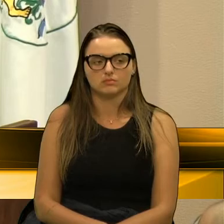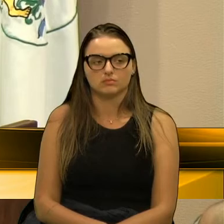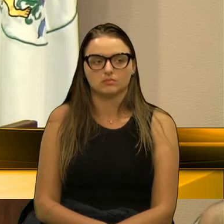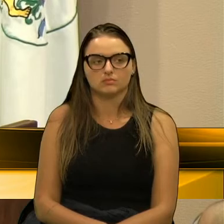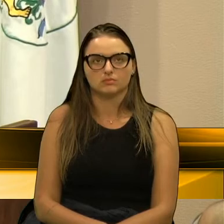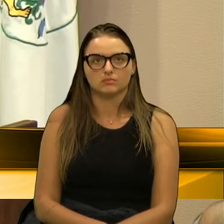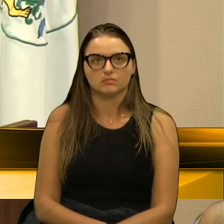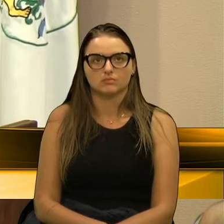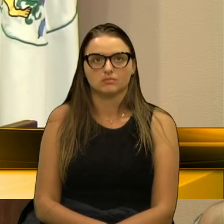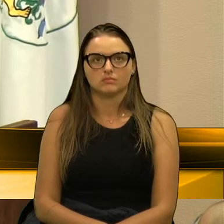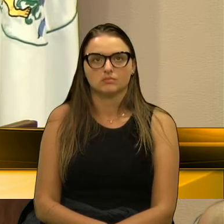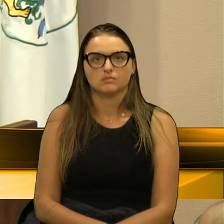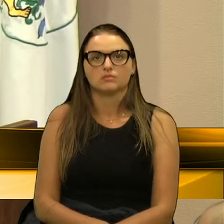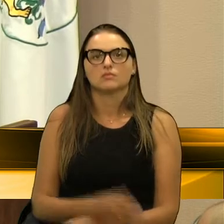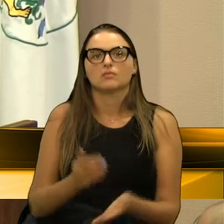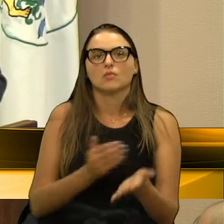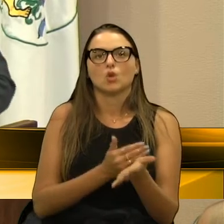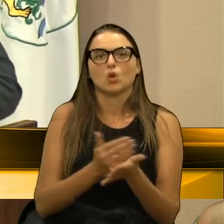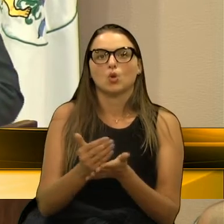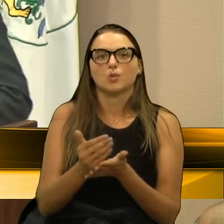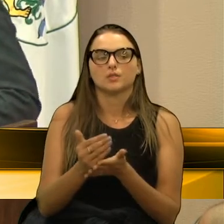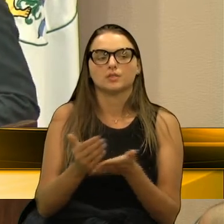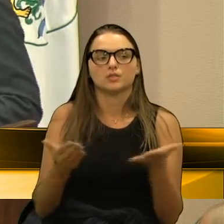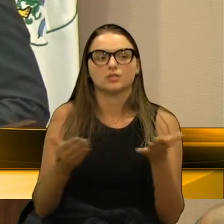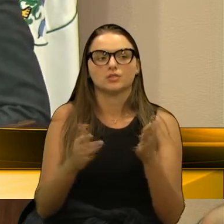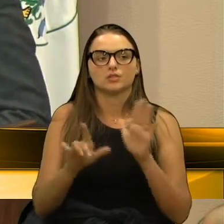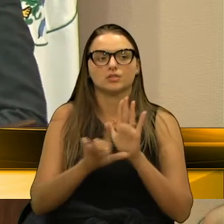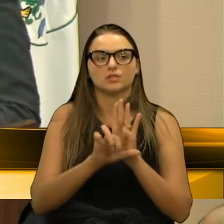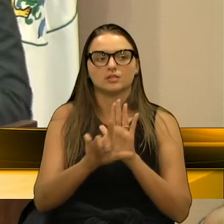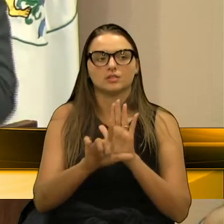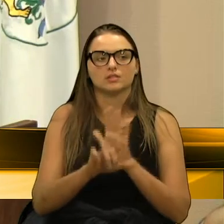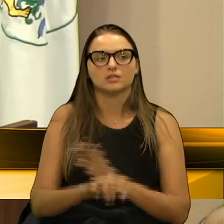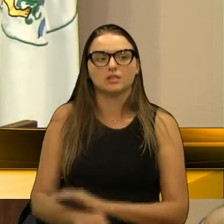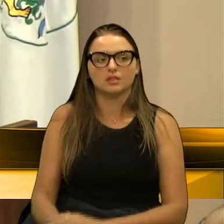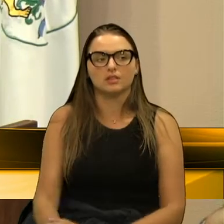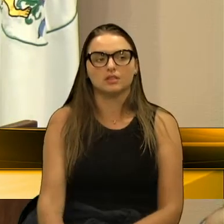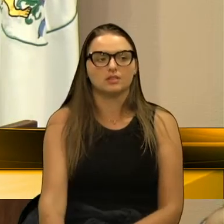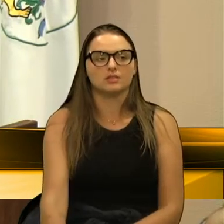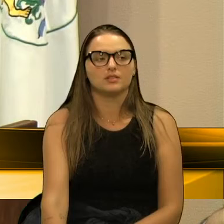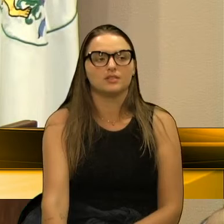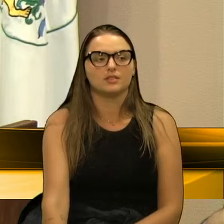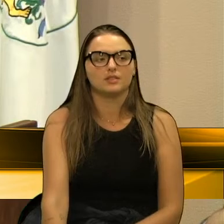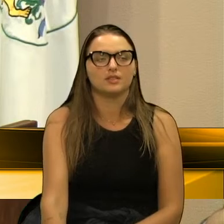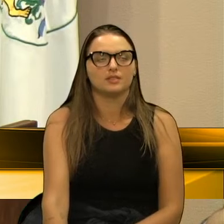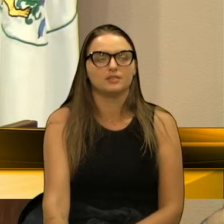no Legislativo, as ações em plenário.